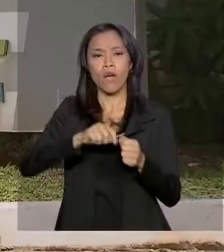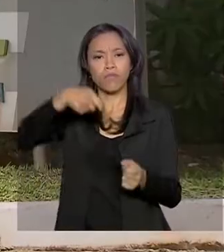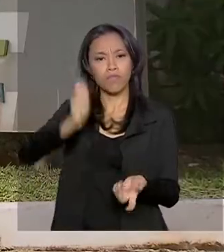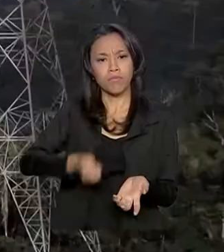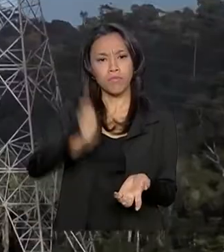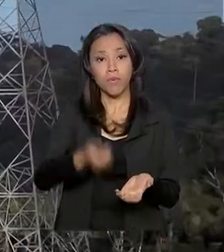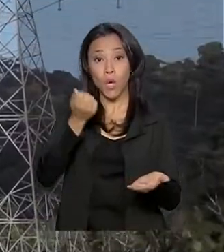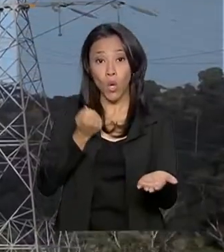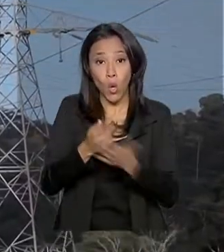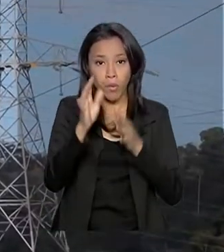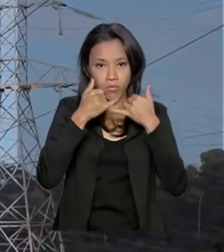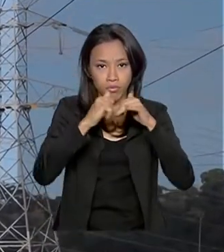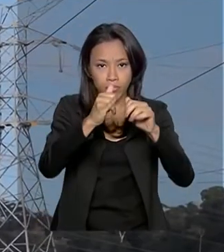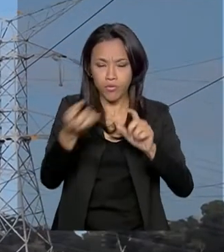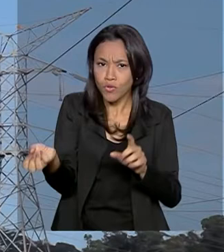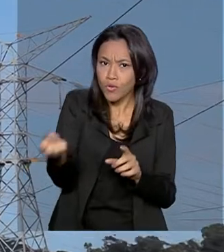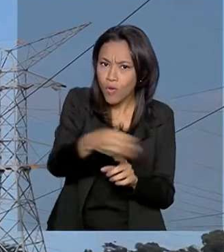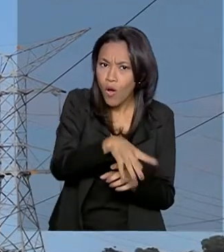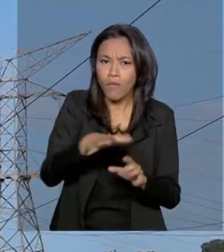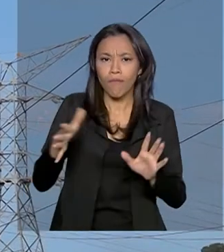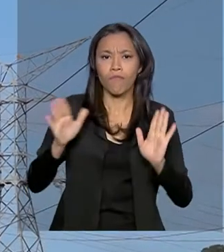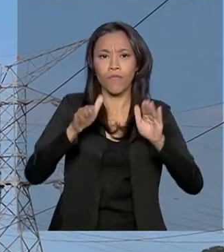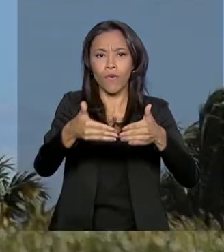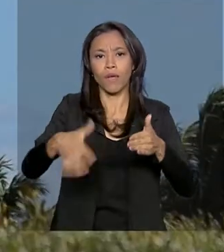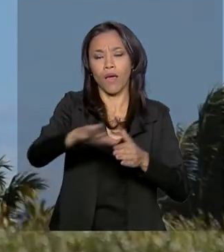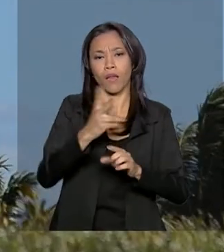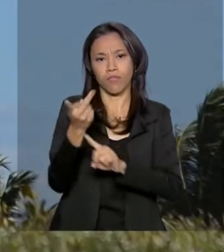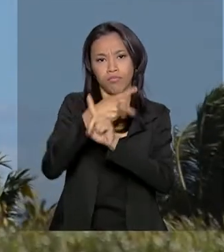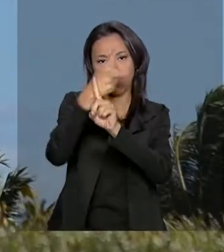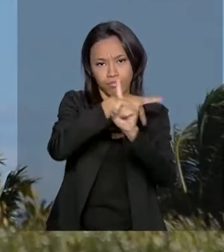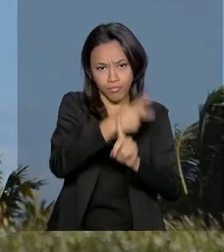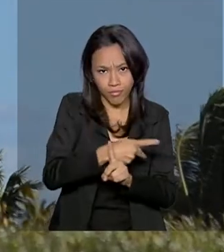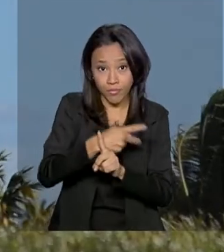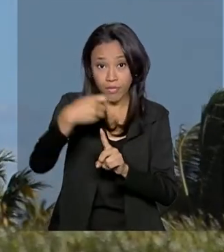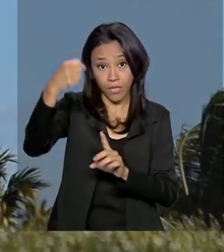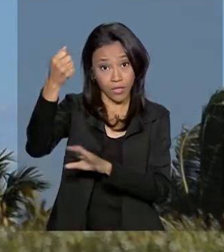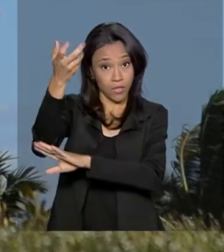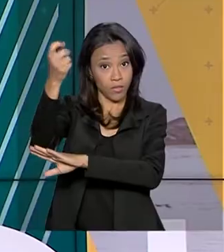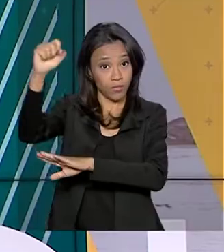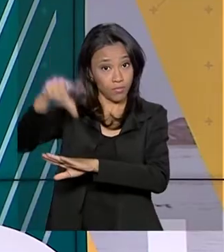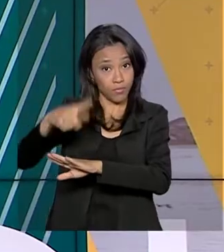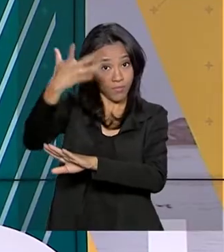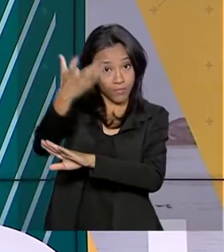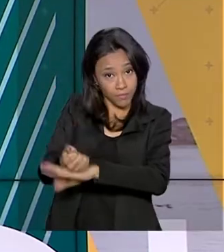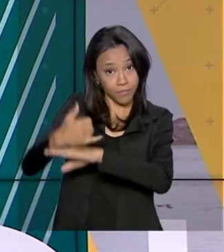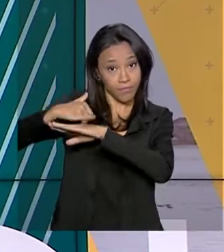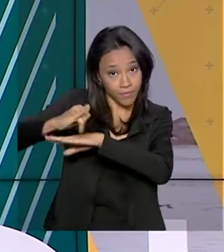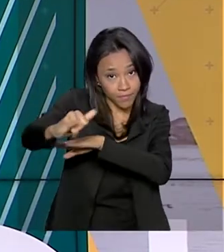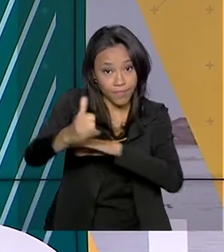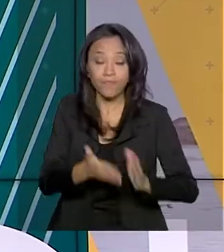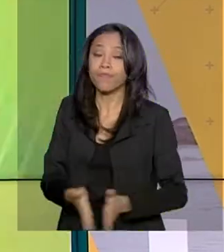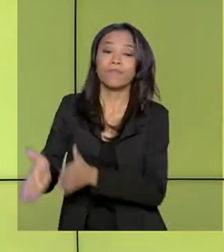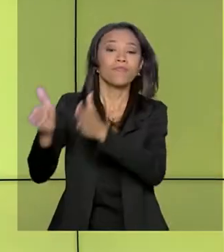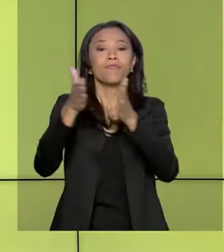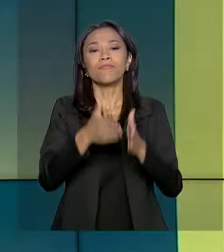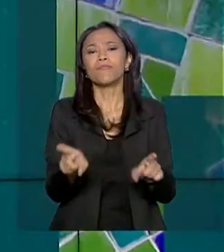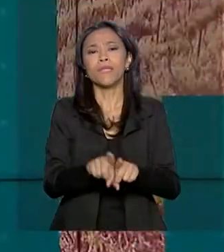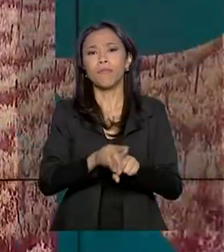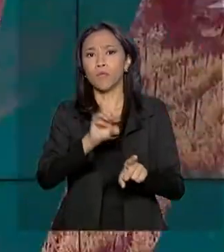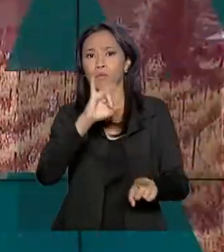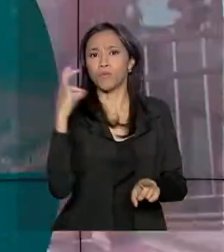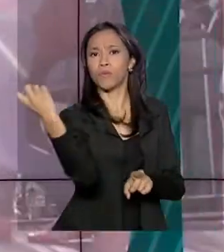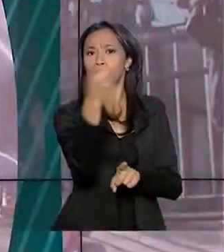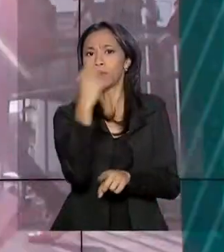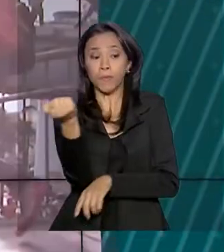energia de novas usinas, com destaque para as fontes solar e eólica. E veja também, o dia D de